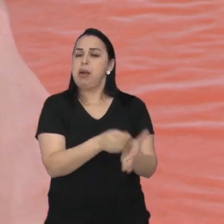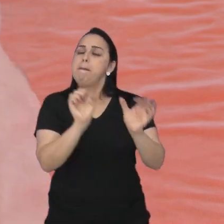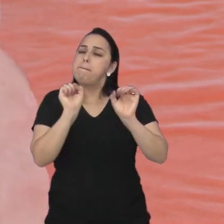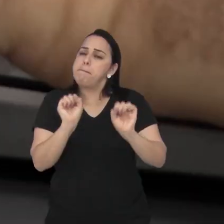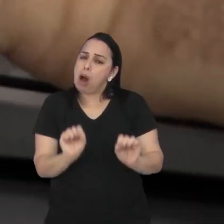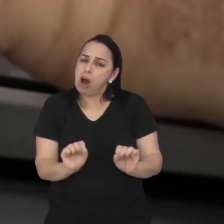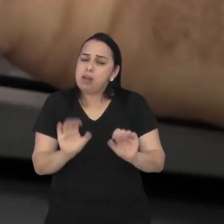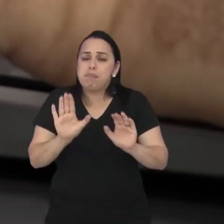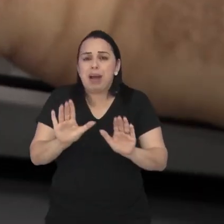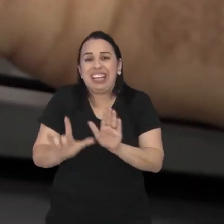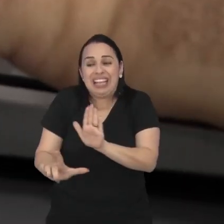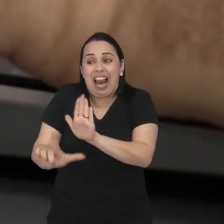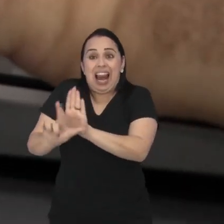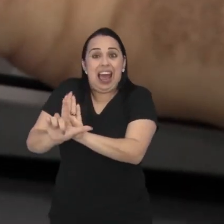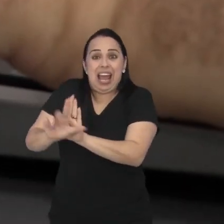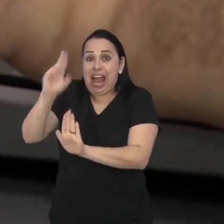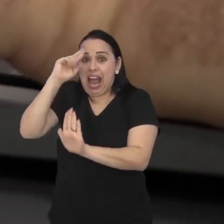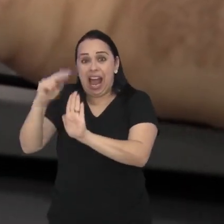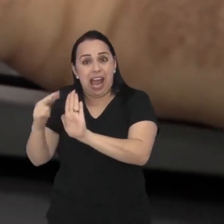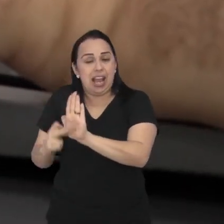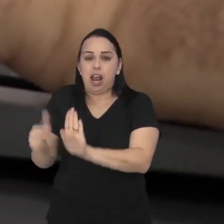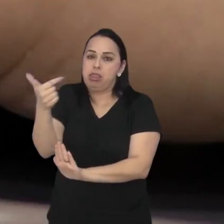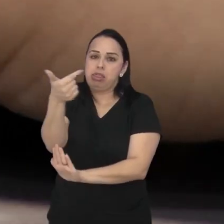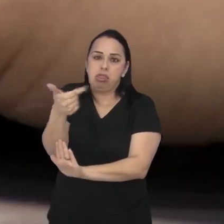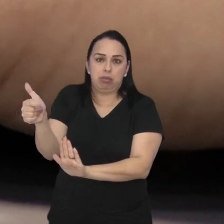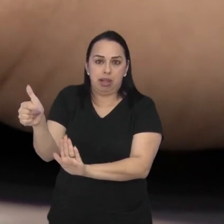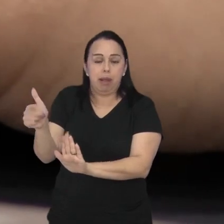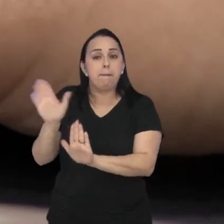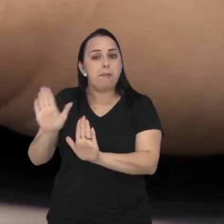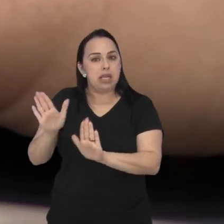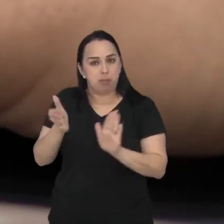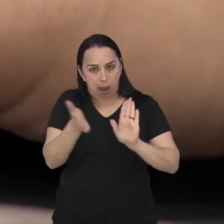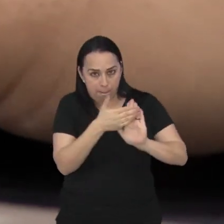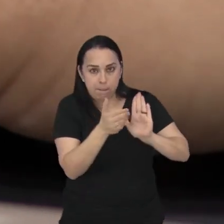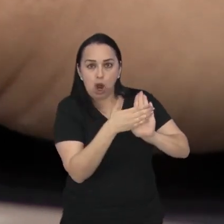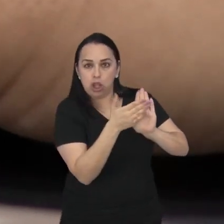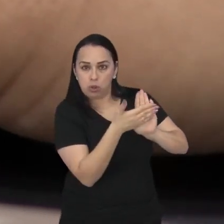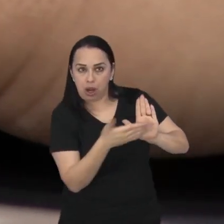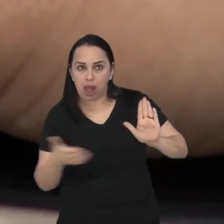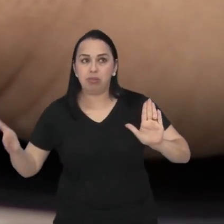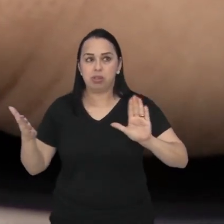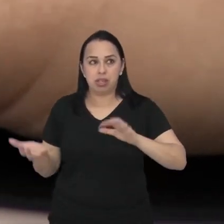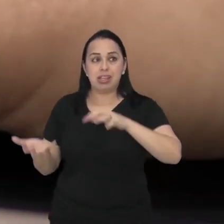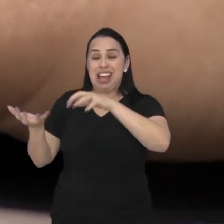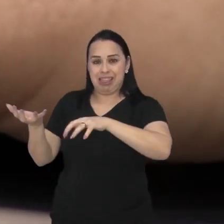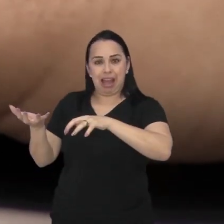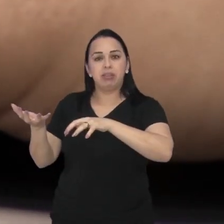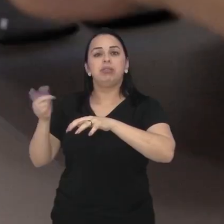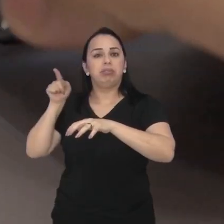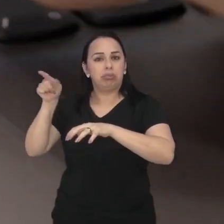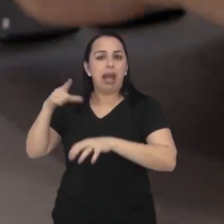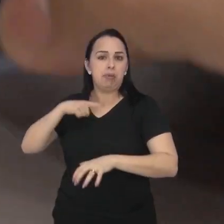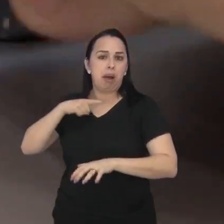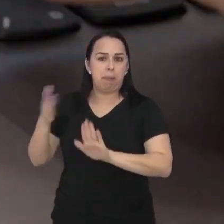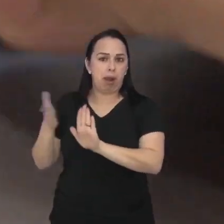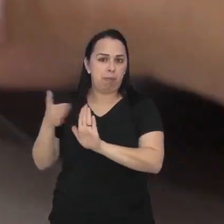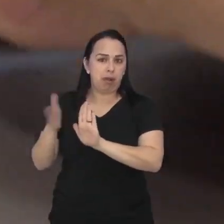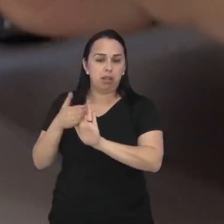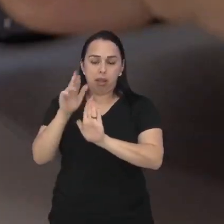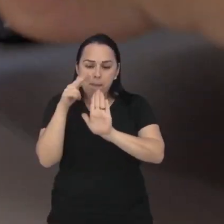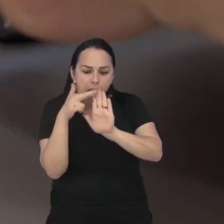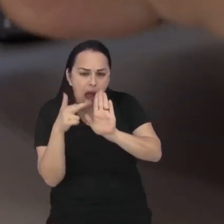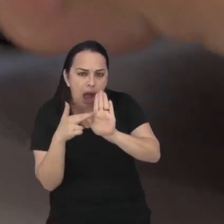ainda não foi efetivamente regulamentado. Uma proposta segue em tramitação no Senado e apresenta